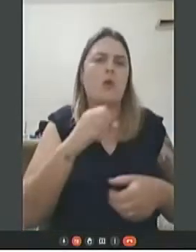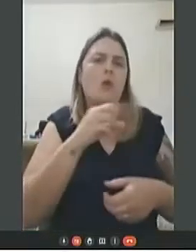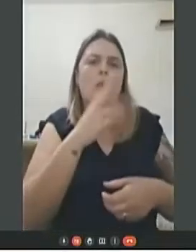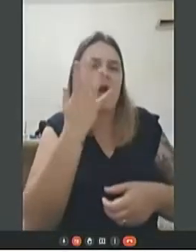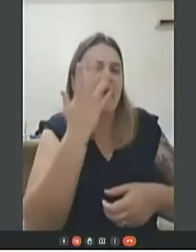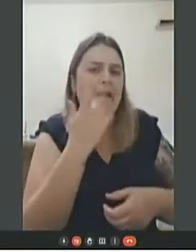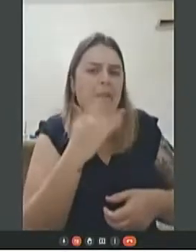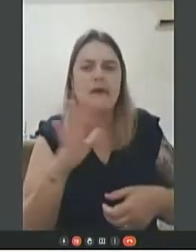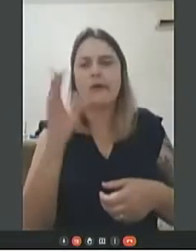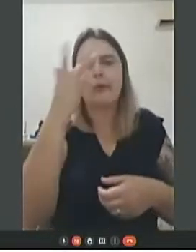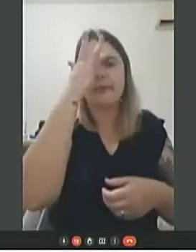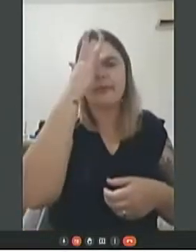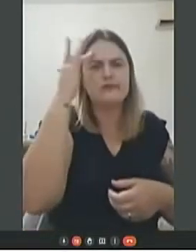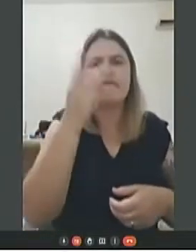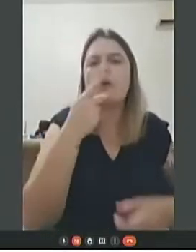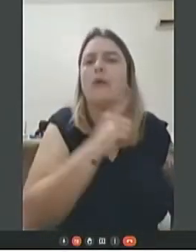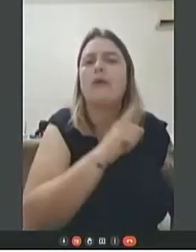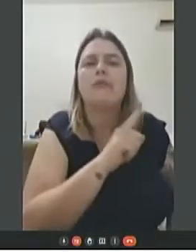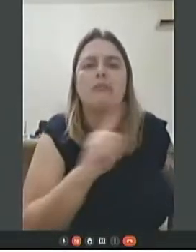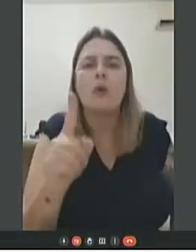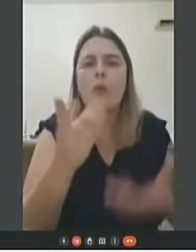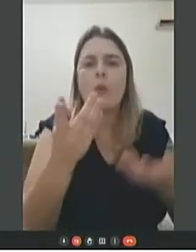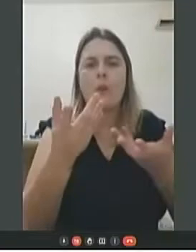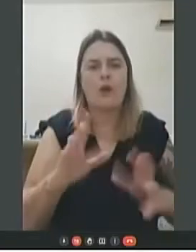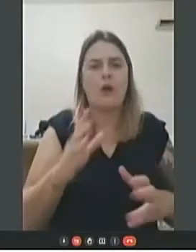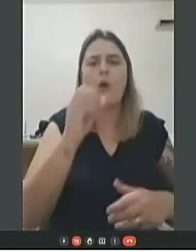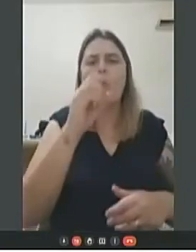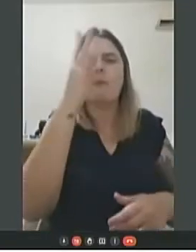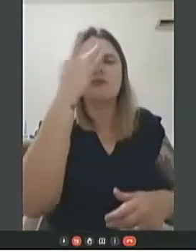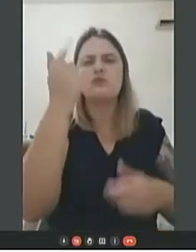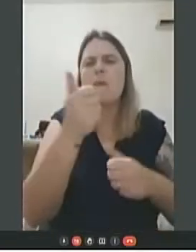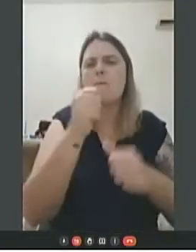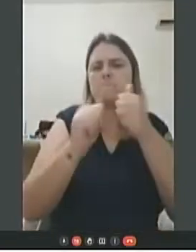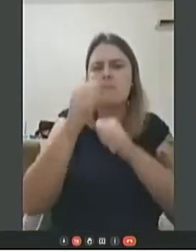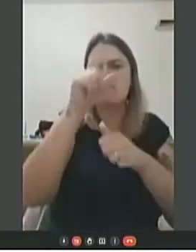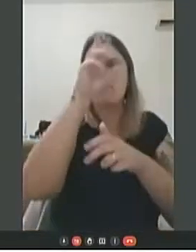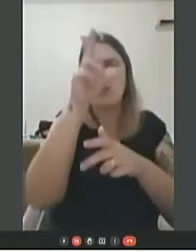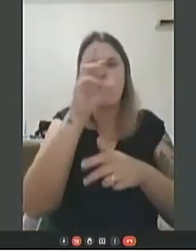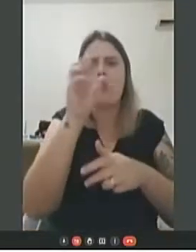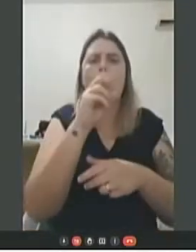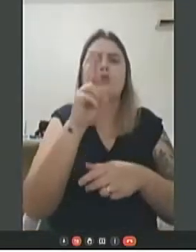uma pessoa que disse não, uma pessoa alcoolizada, drogada.